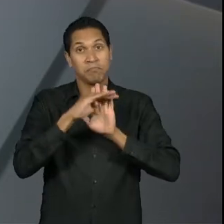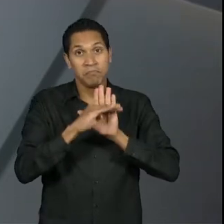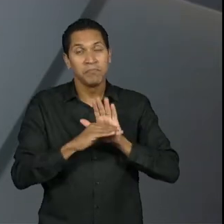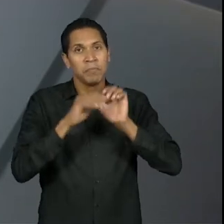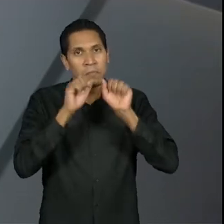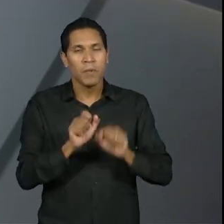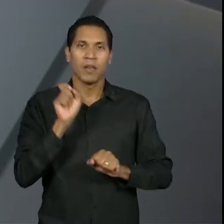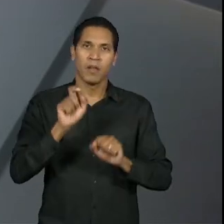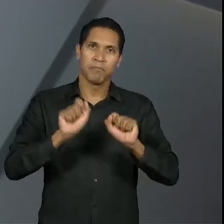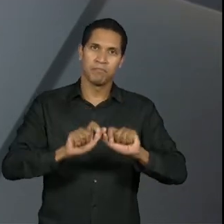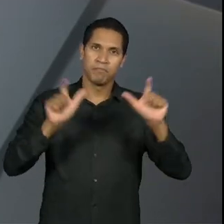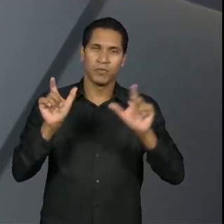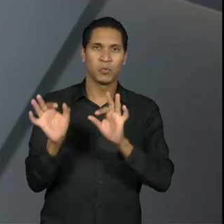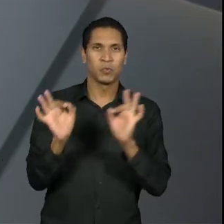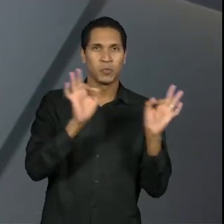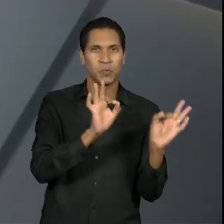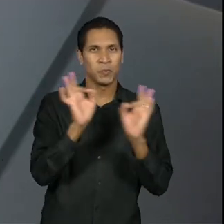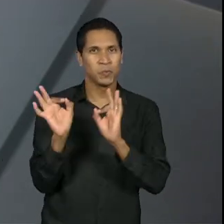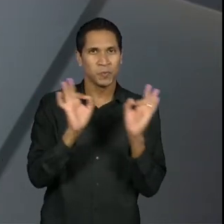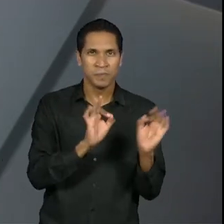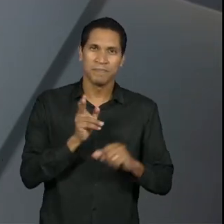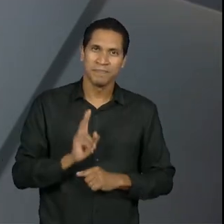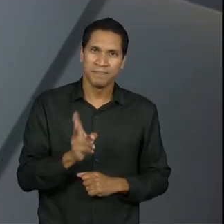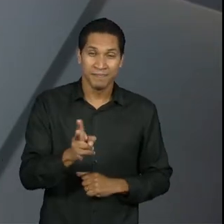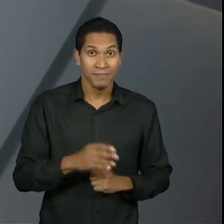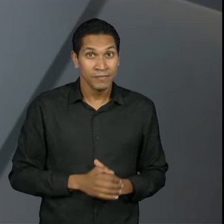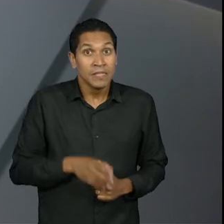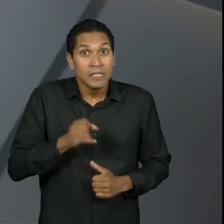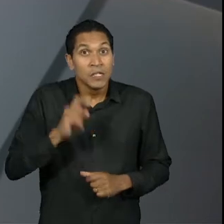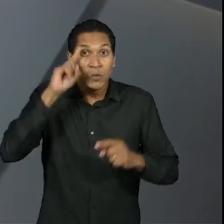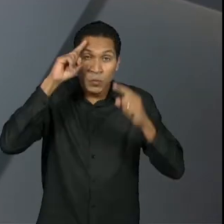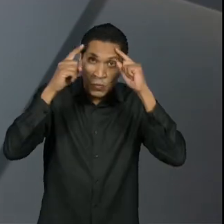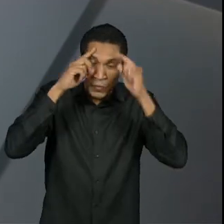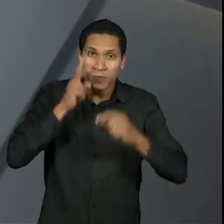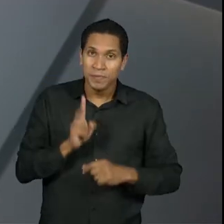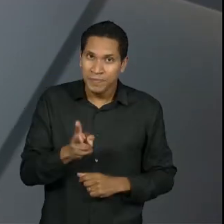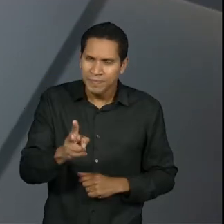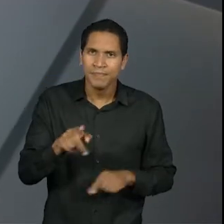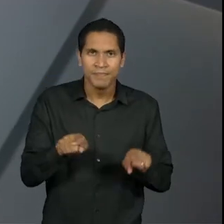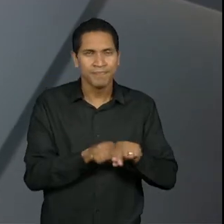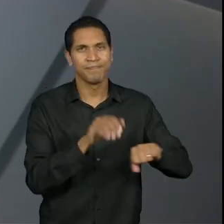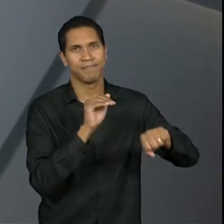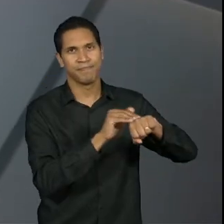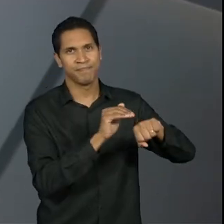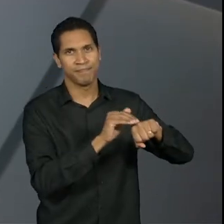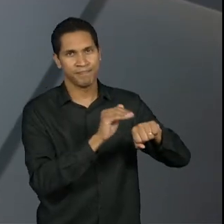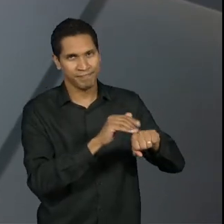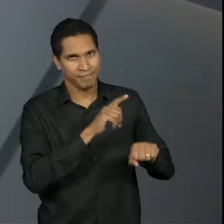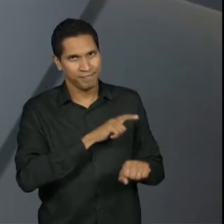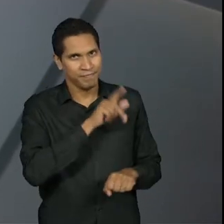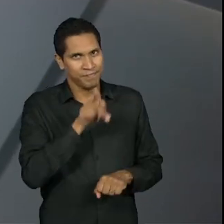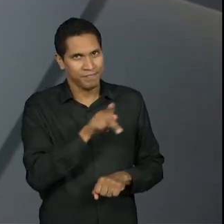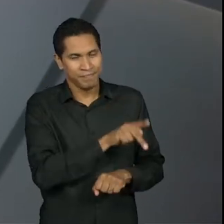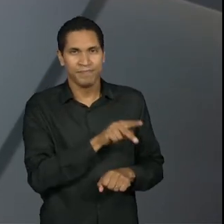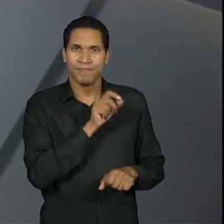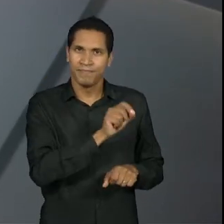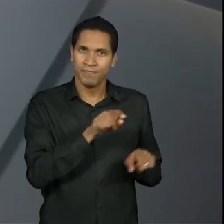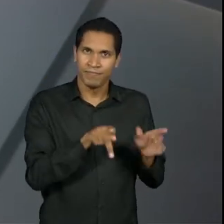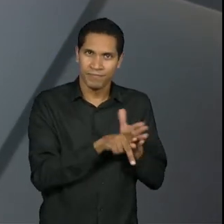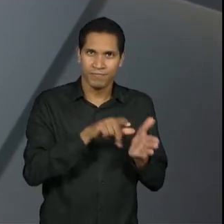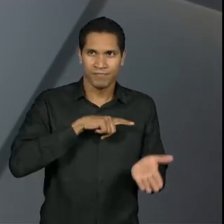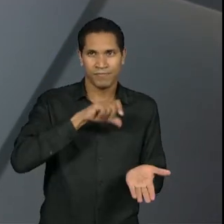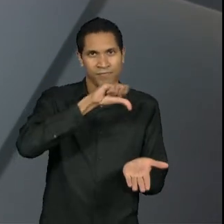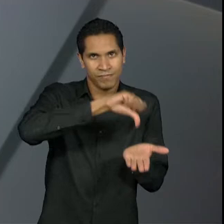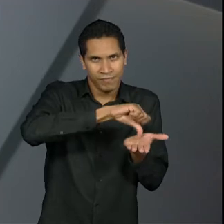a qualquer momento. Caso suas dúvidas persistam, entre em contato com o orientador de seu polo ou com os canais de atendimento